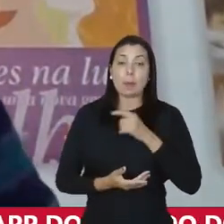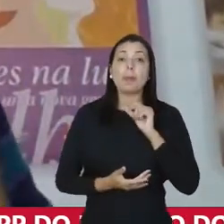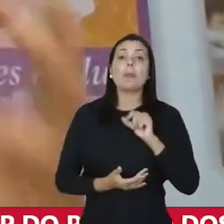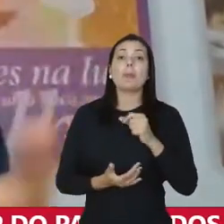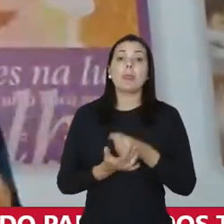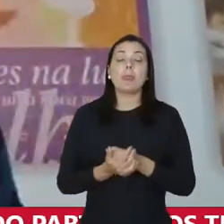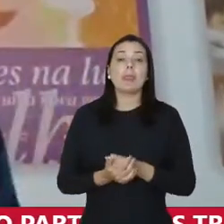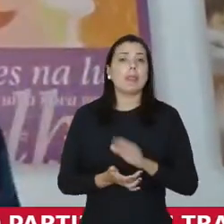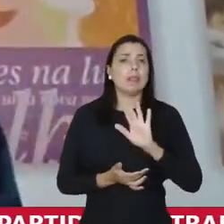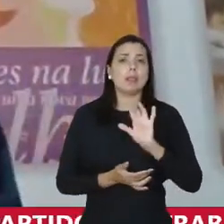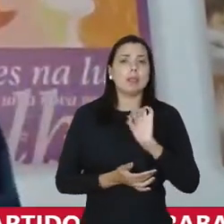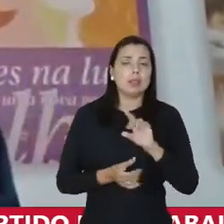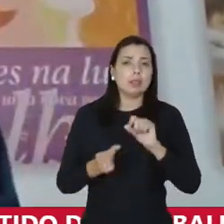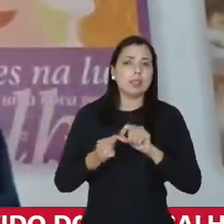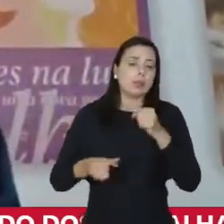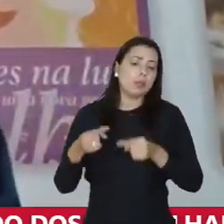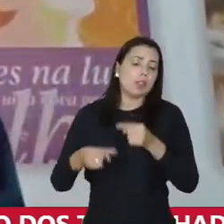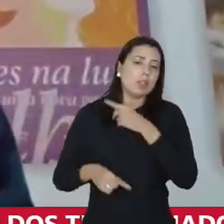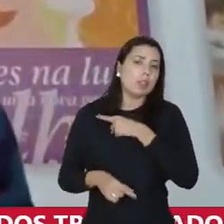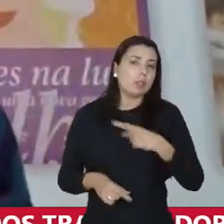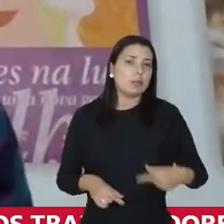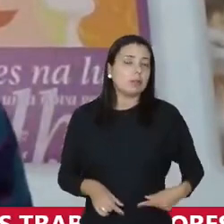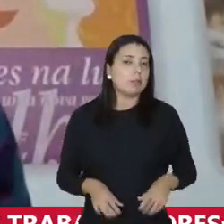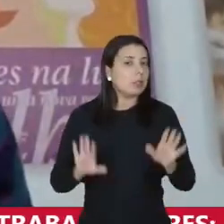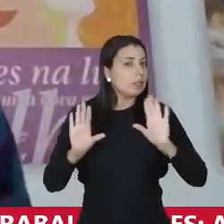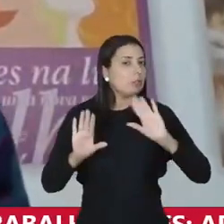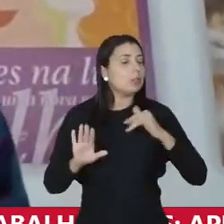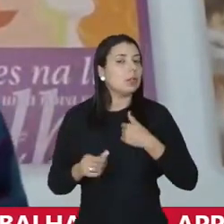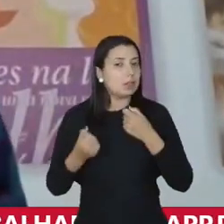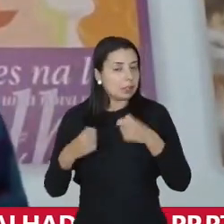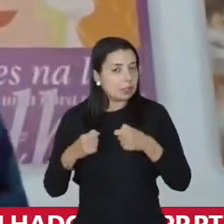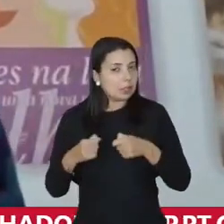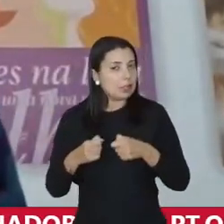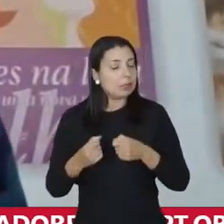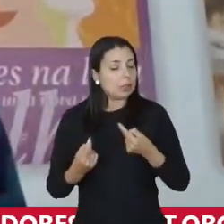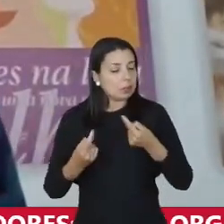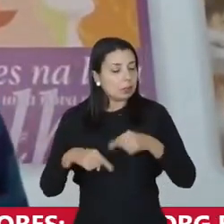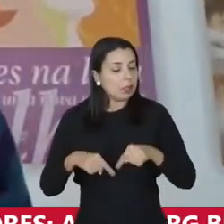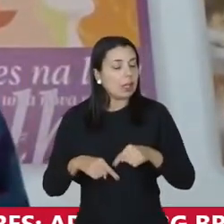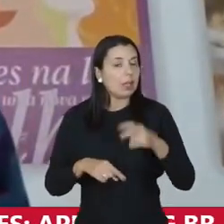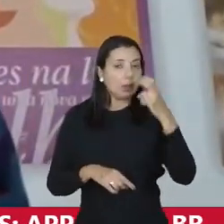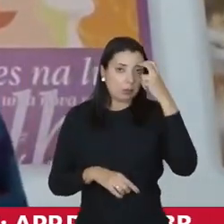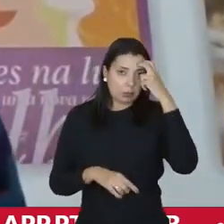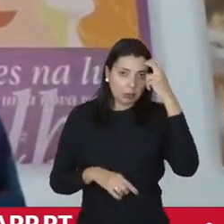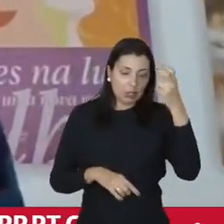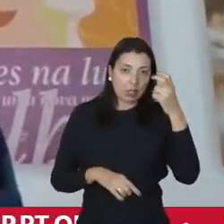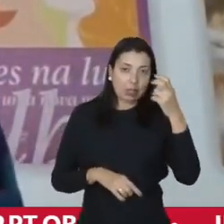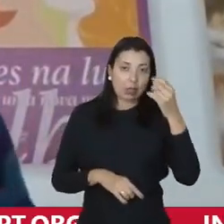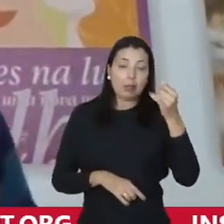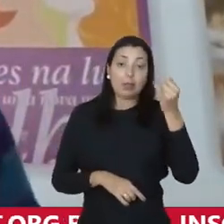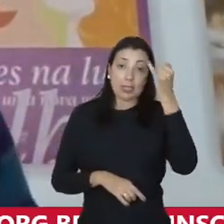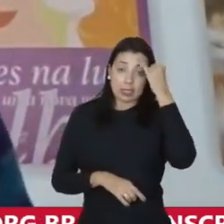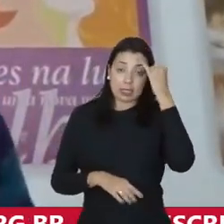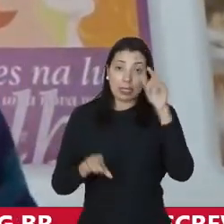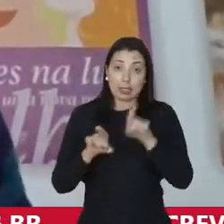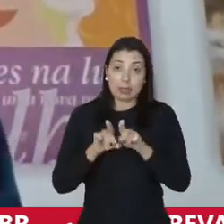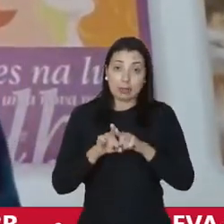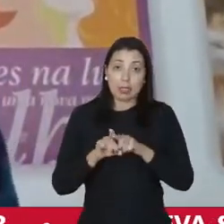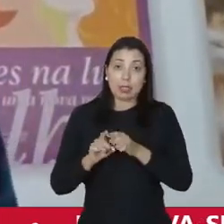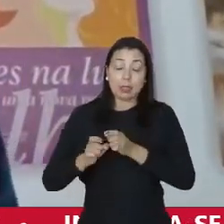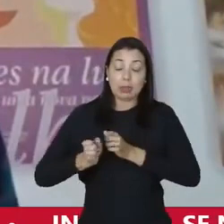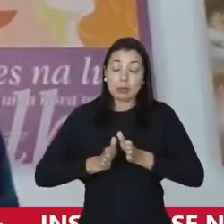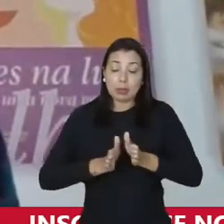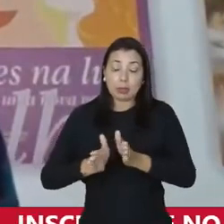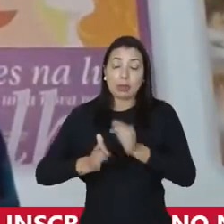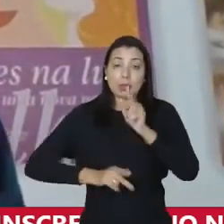não basta fazer políticas públicas a gente precisa disputar cultural ideologicamente os rumos